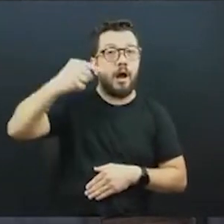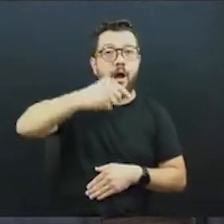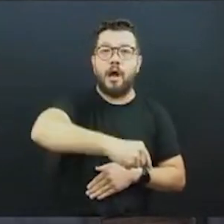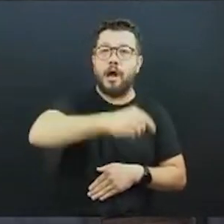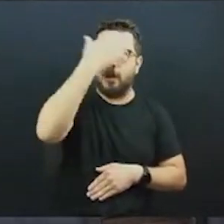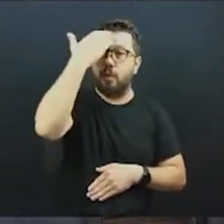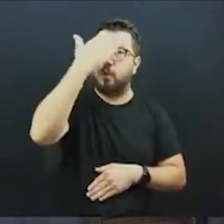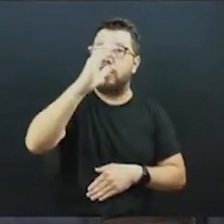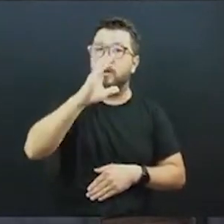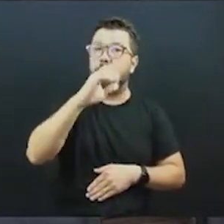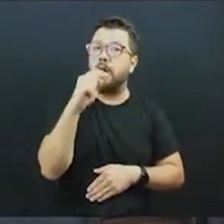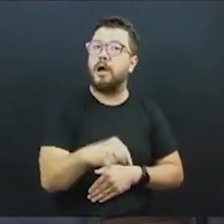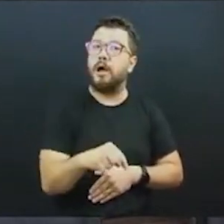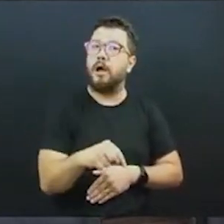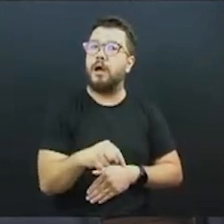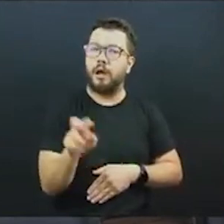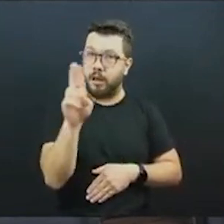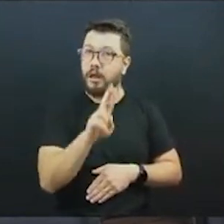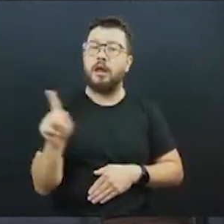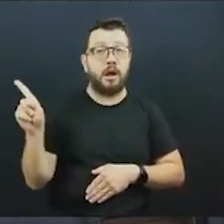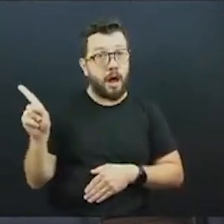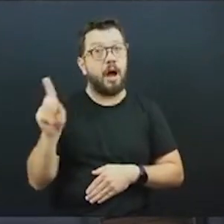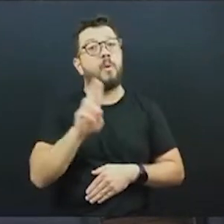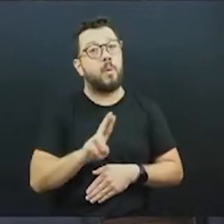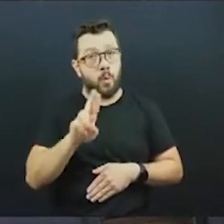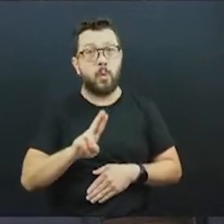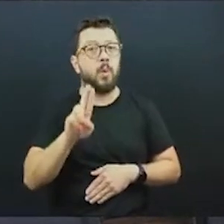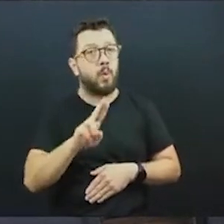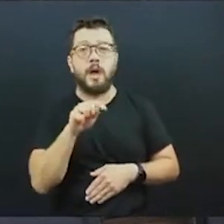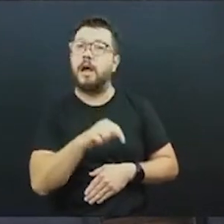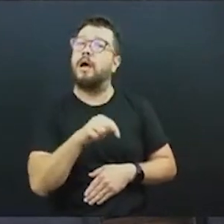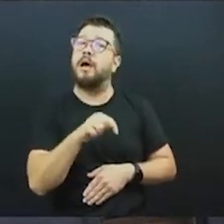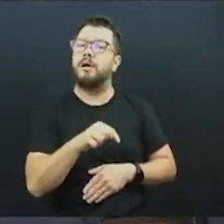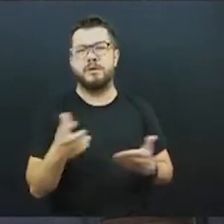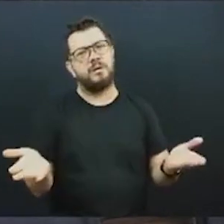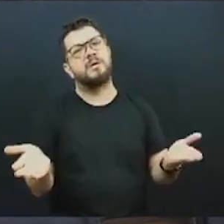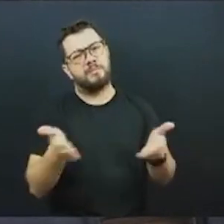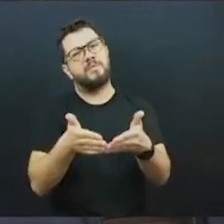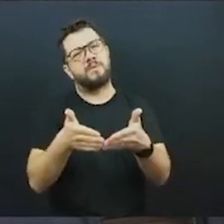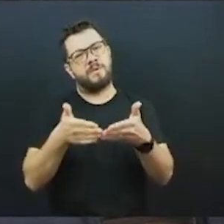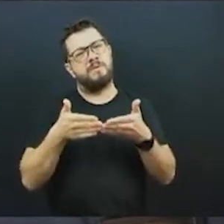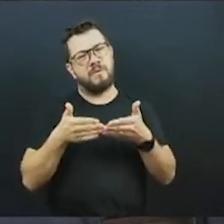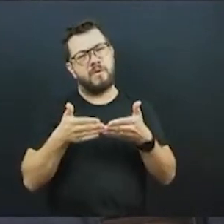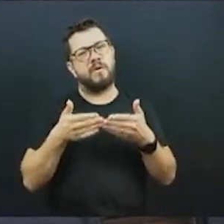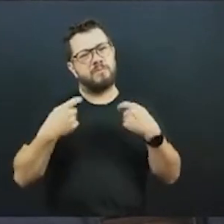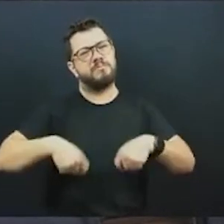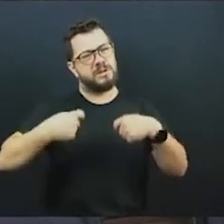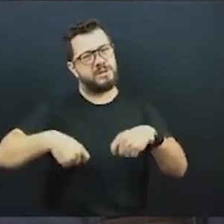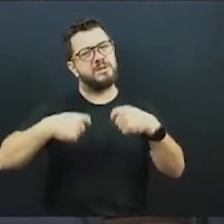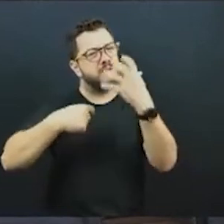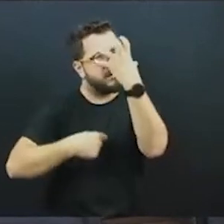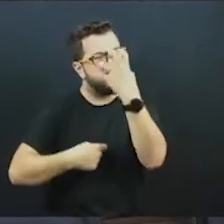os lugares aqui da capital. Então, só, por favor, vamos ser sérios aqui e colocar que o sistema de transporte